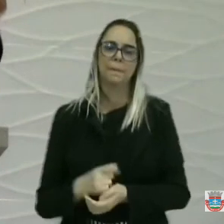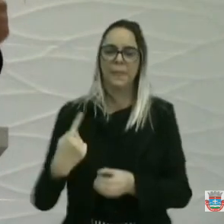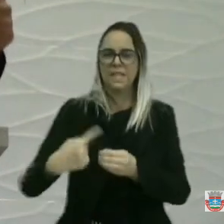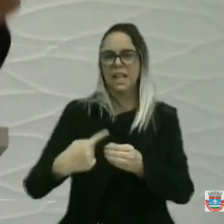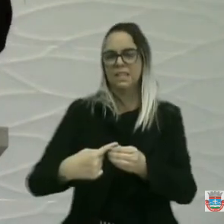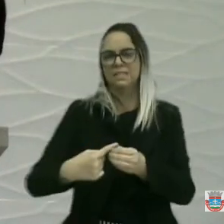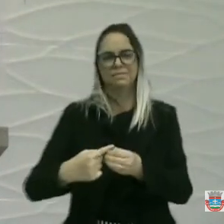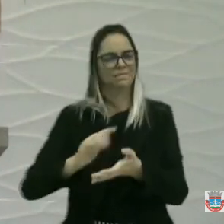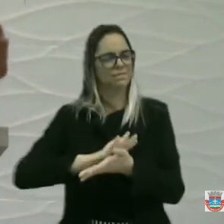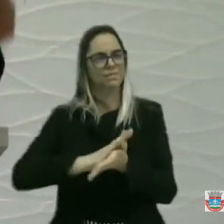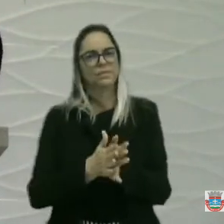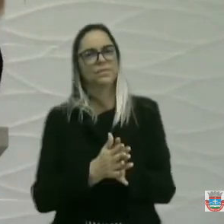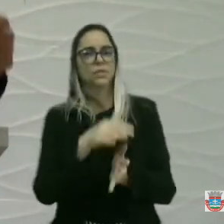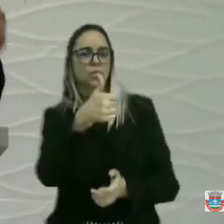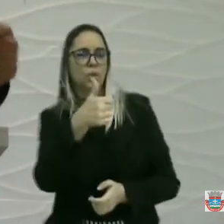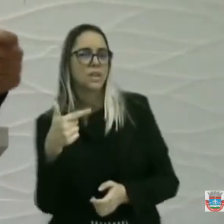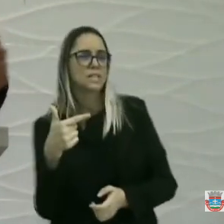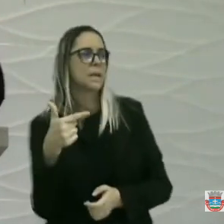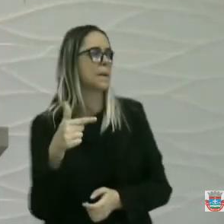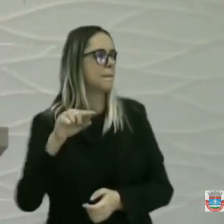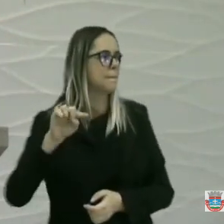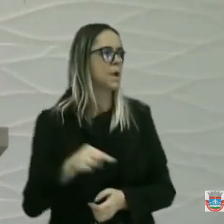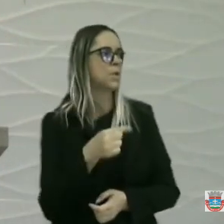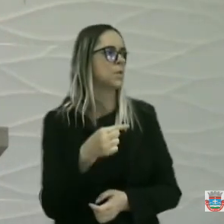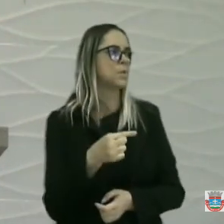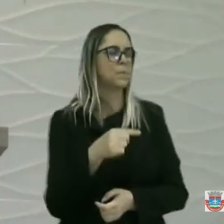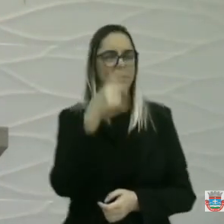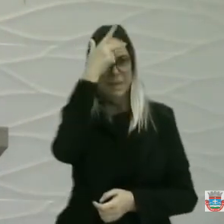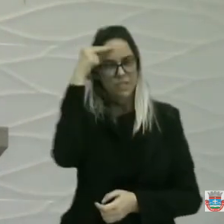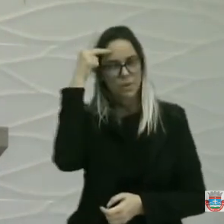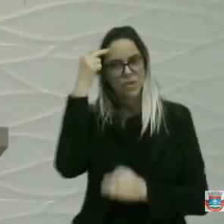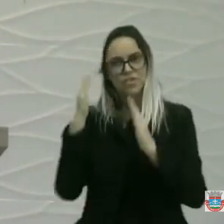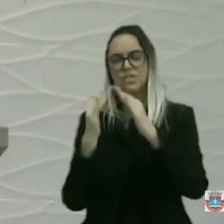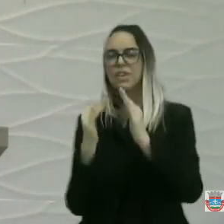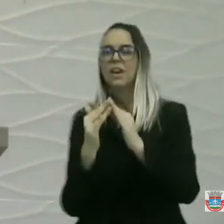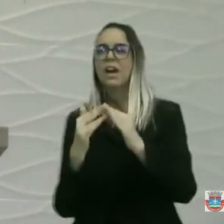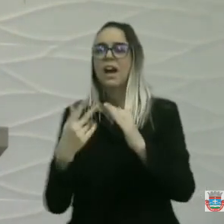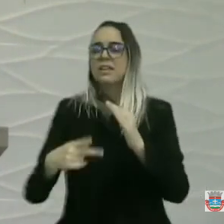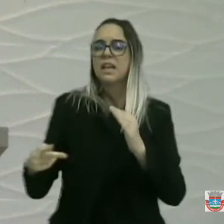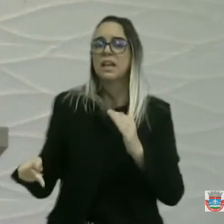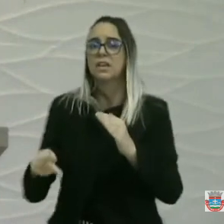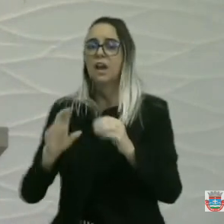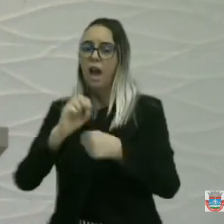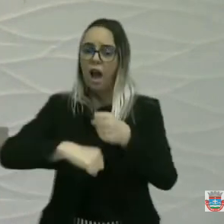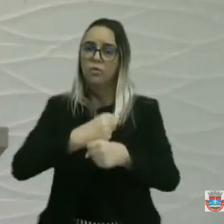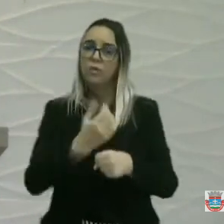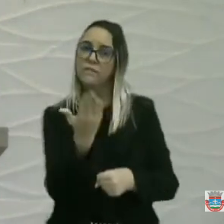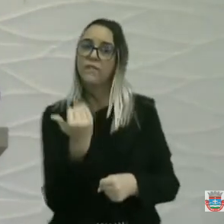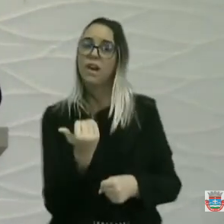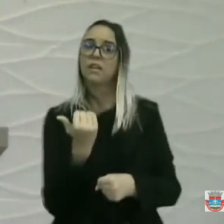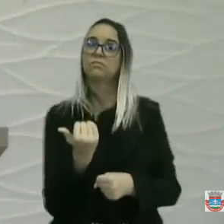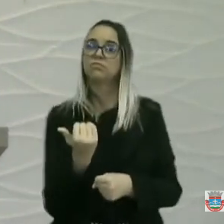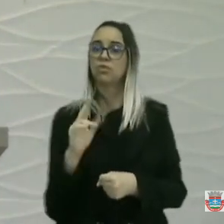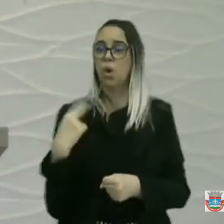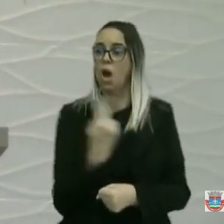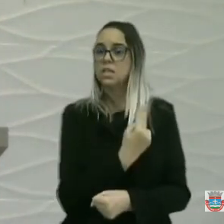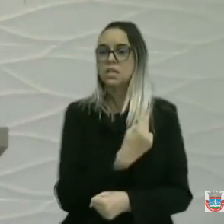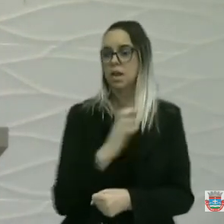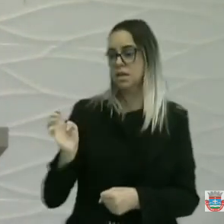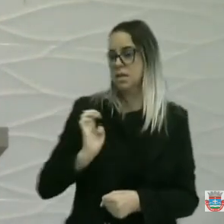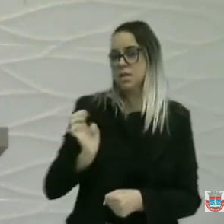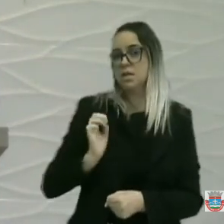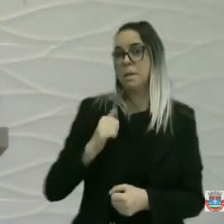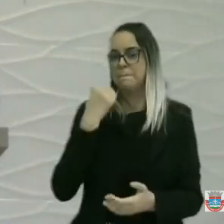Acabou 12 mil habitantes do nosso município. E para o ano nós vamos estar perdendo recursos. Por falta de um